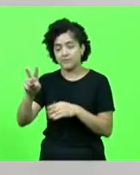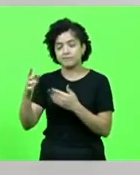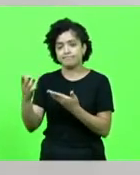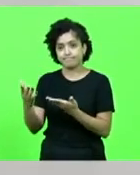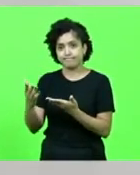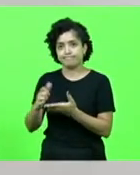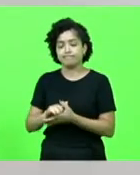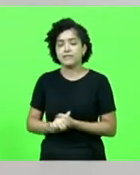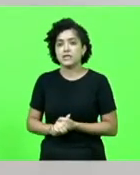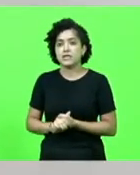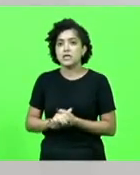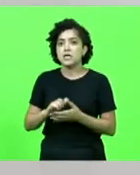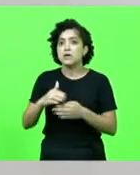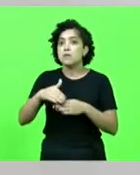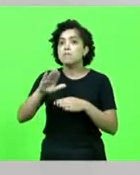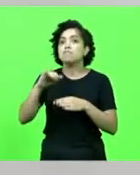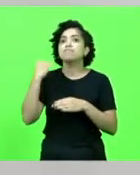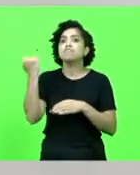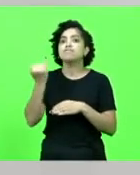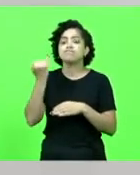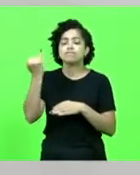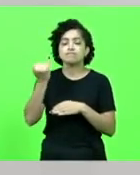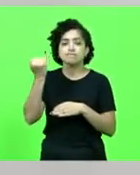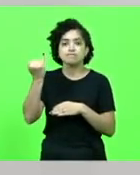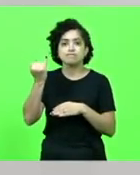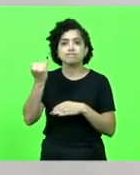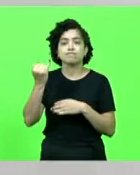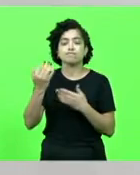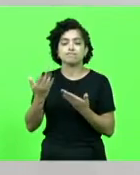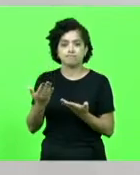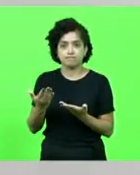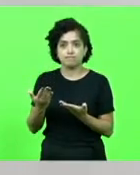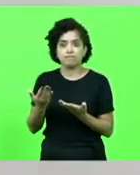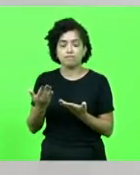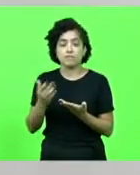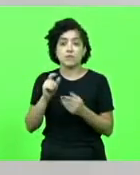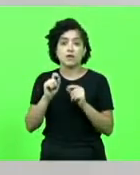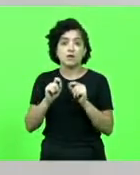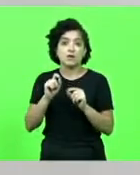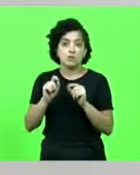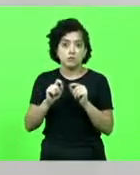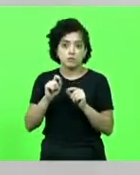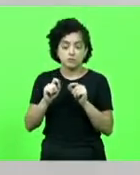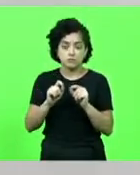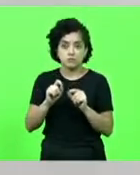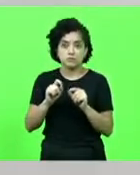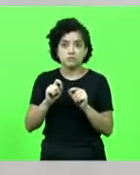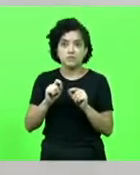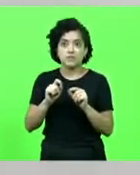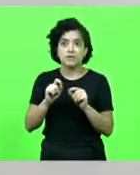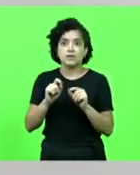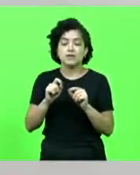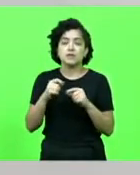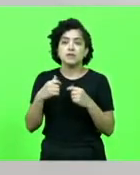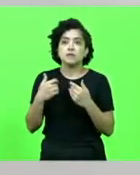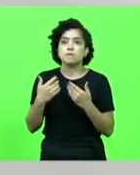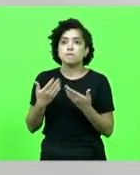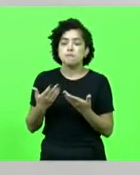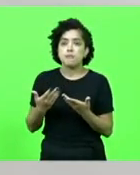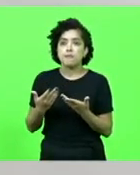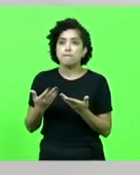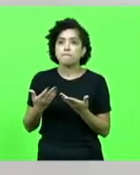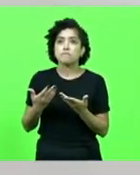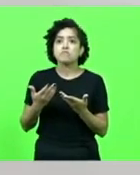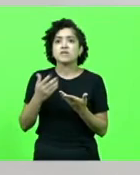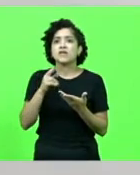E o mais importante e grave é que, apesar de tudo isso aqui, eu